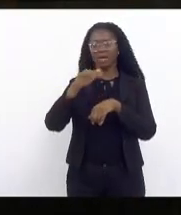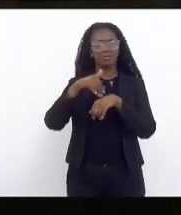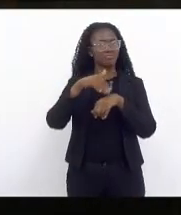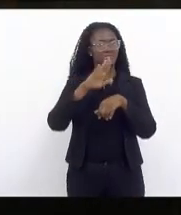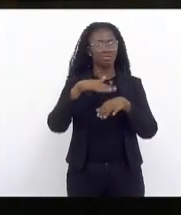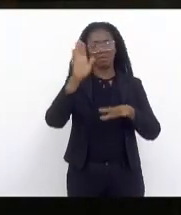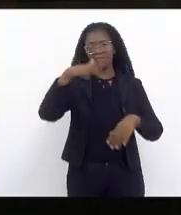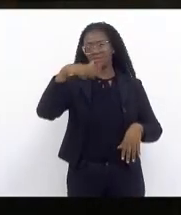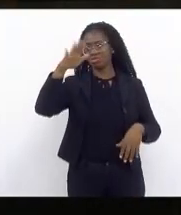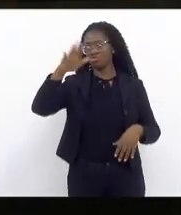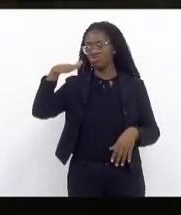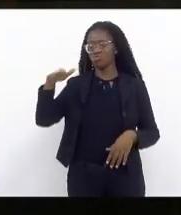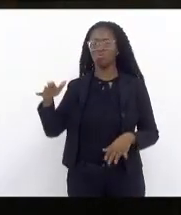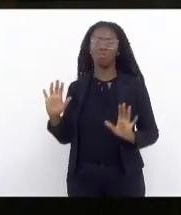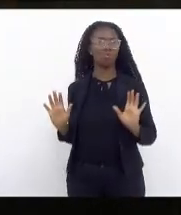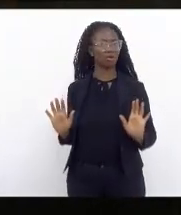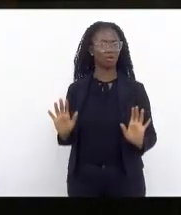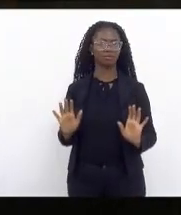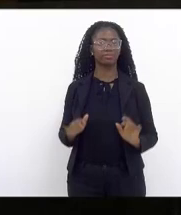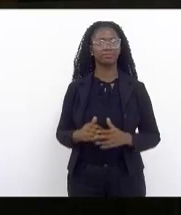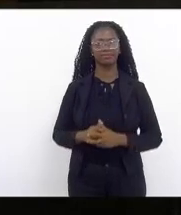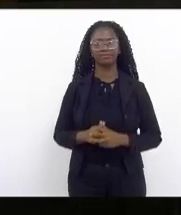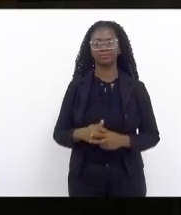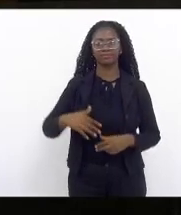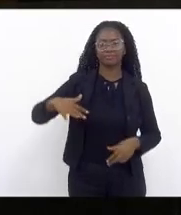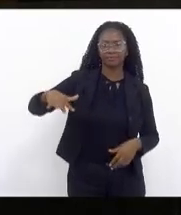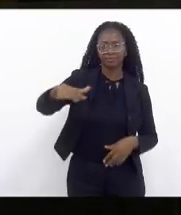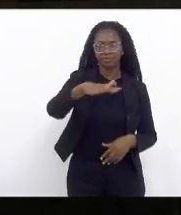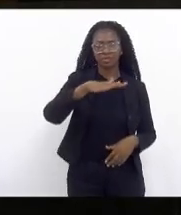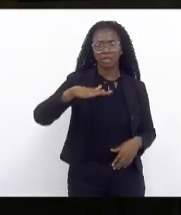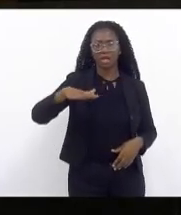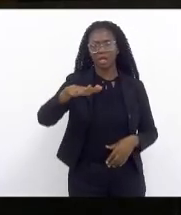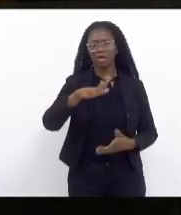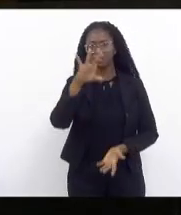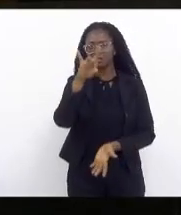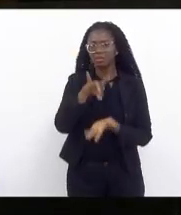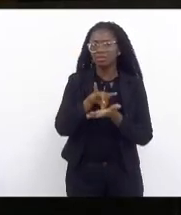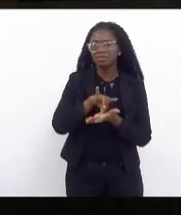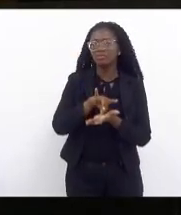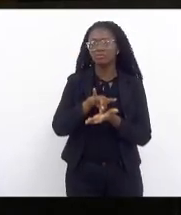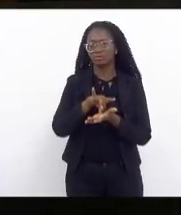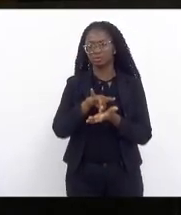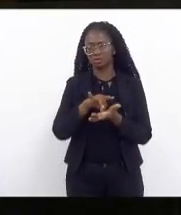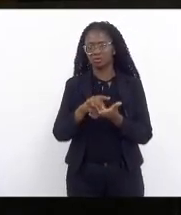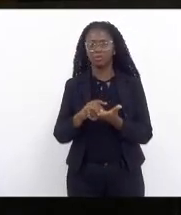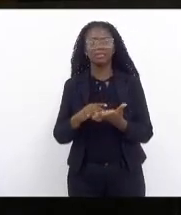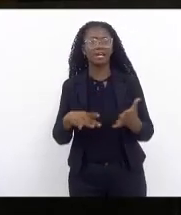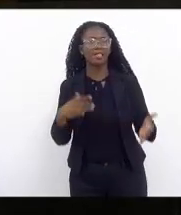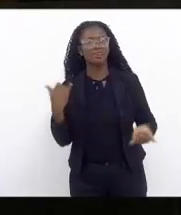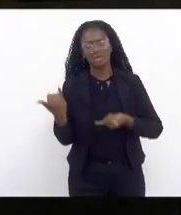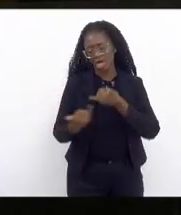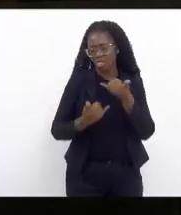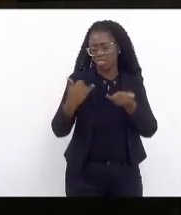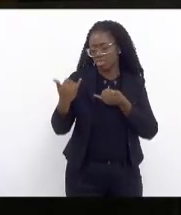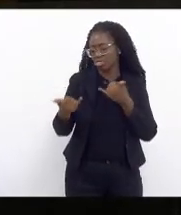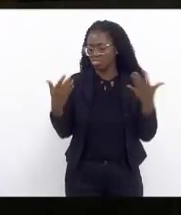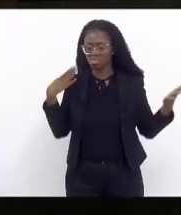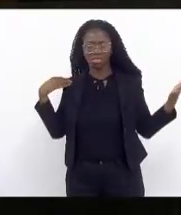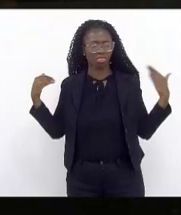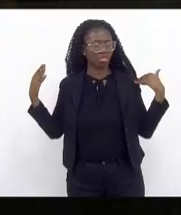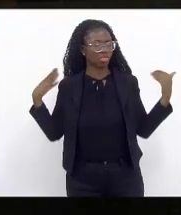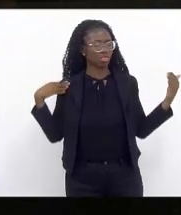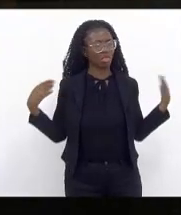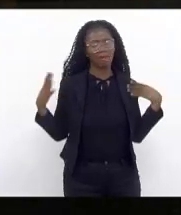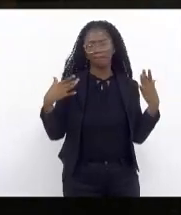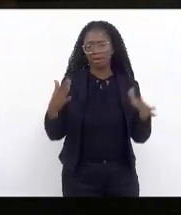na parede áreas efetivas de lazer remodelamento